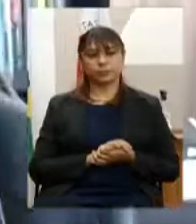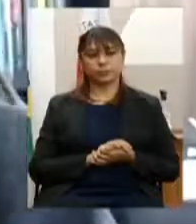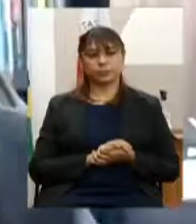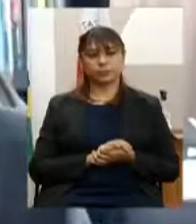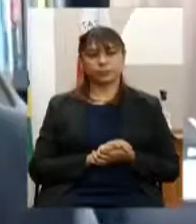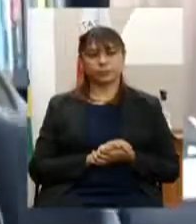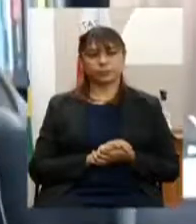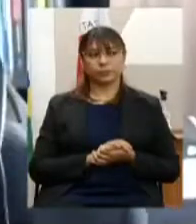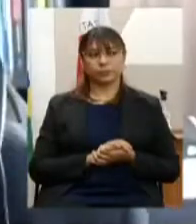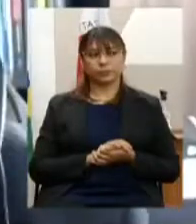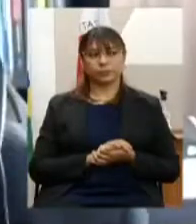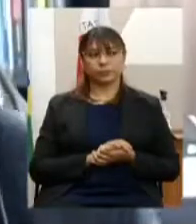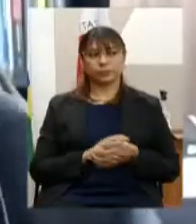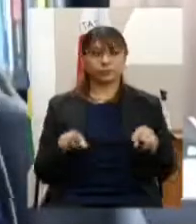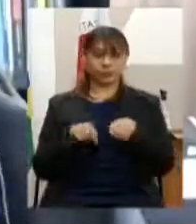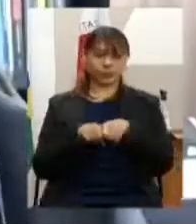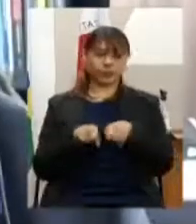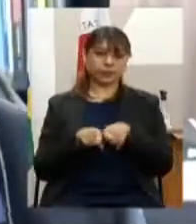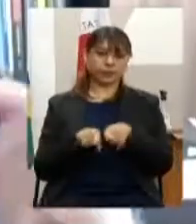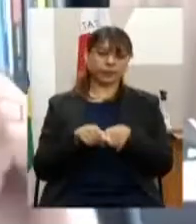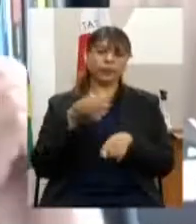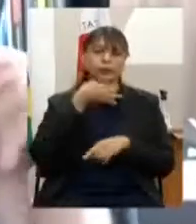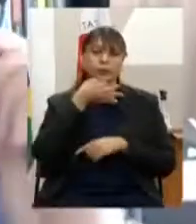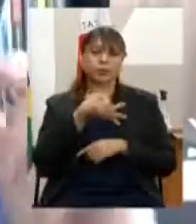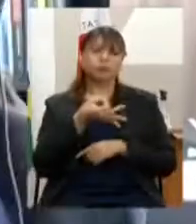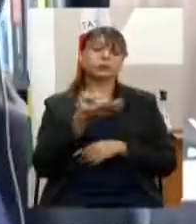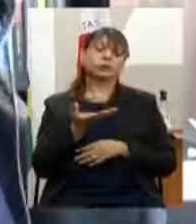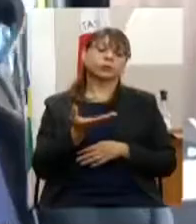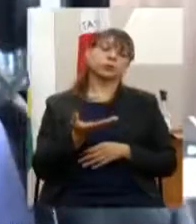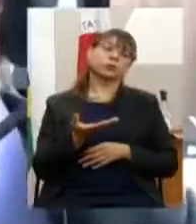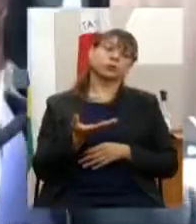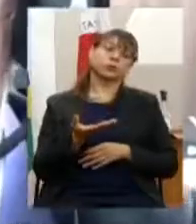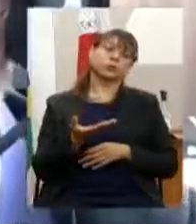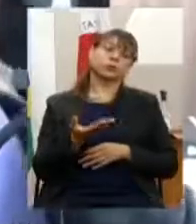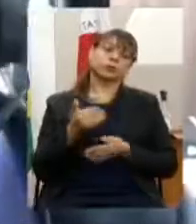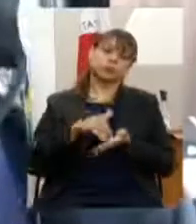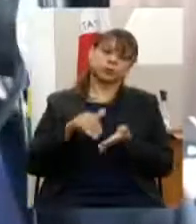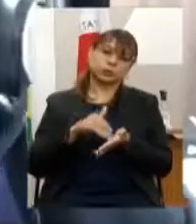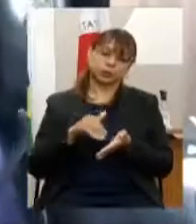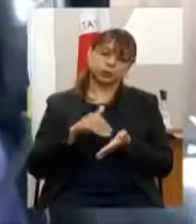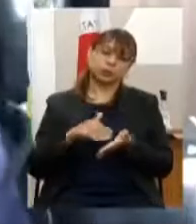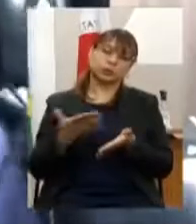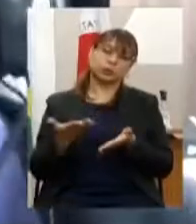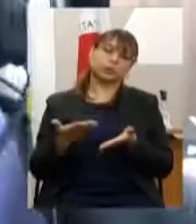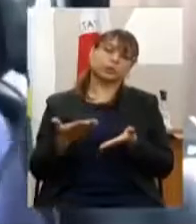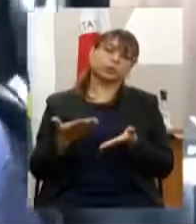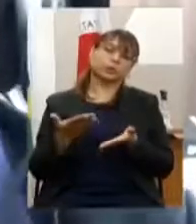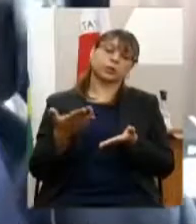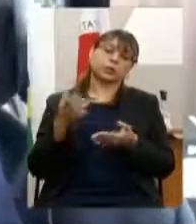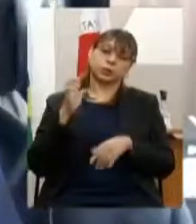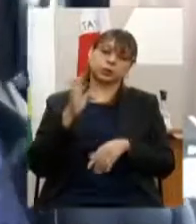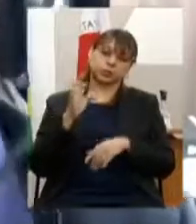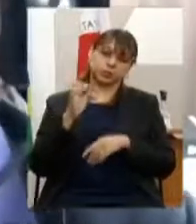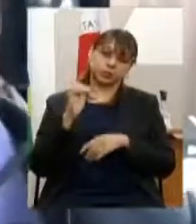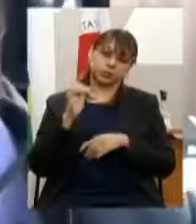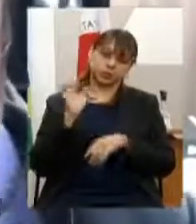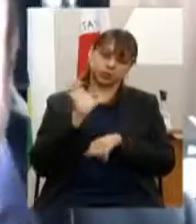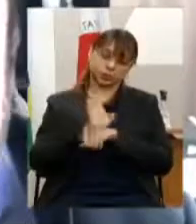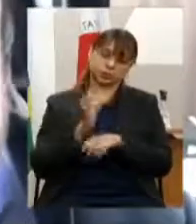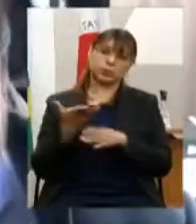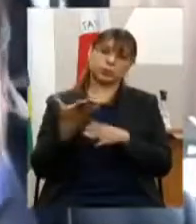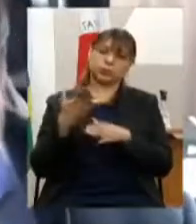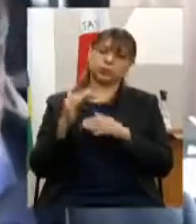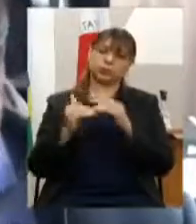sexto ponto recomendar a secretaria do estado de desenvolvimento econômico sede a adoção